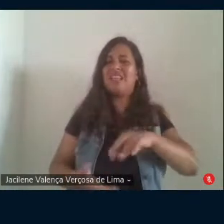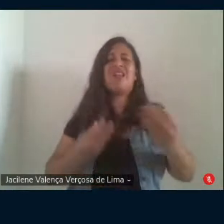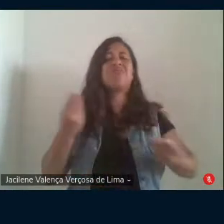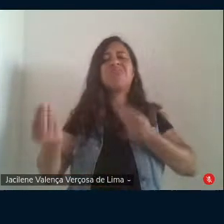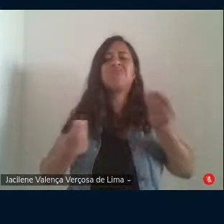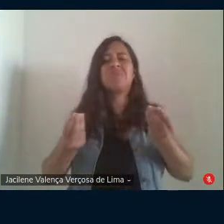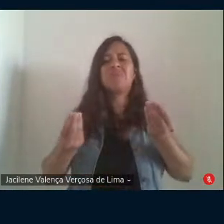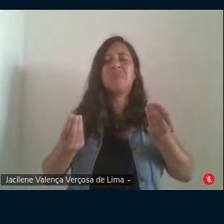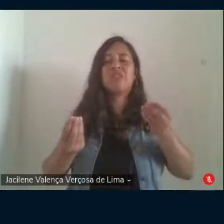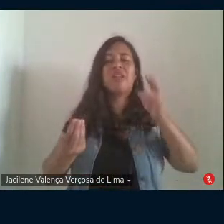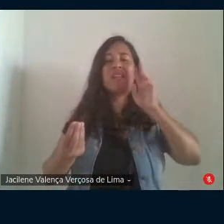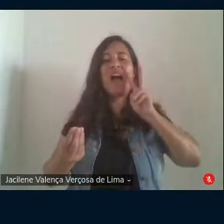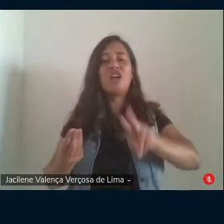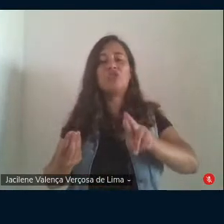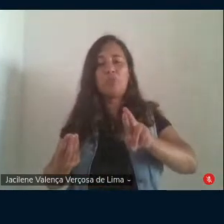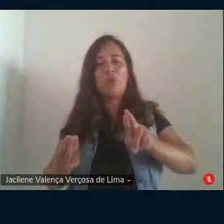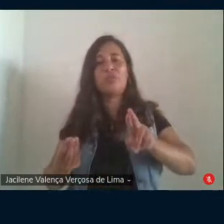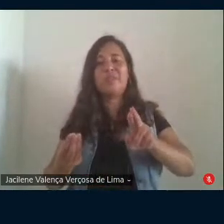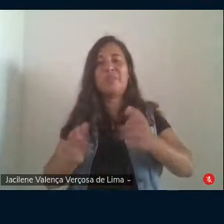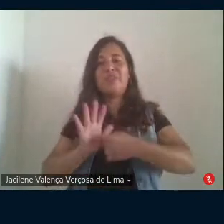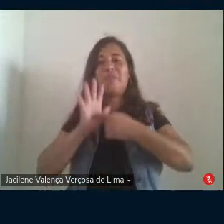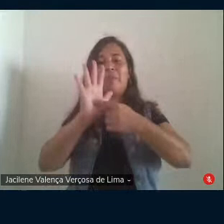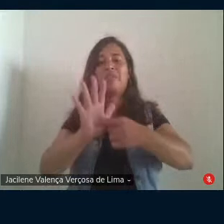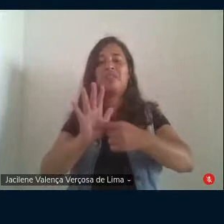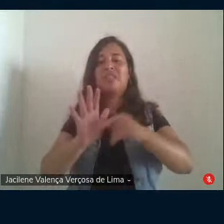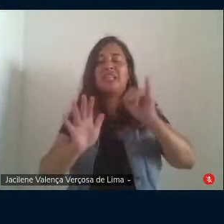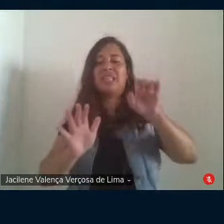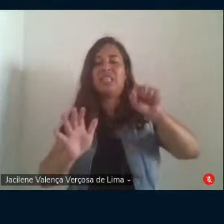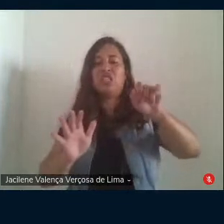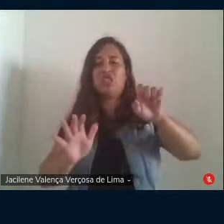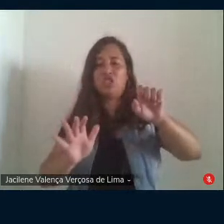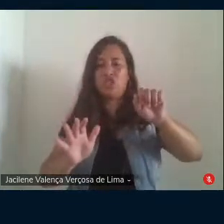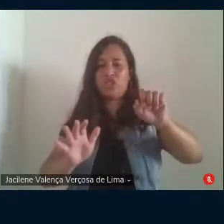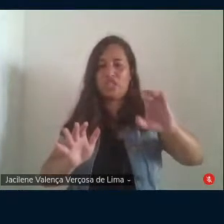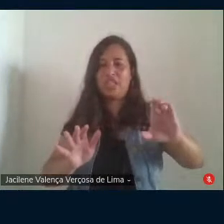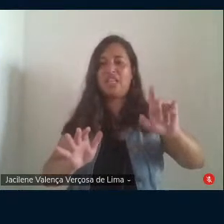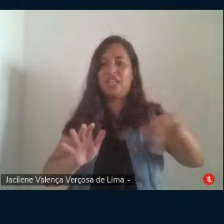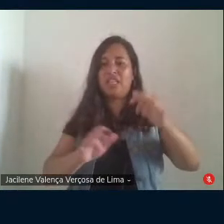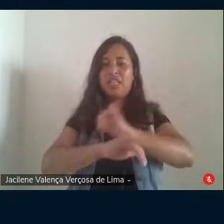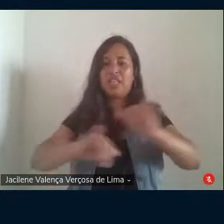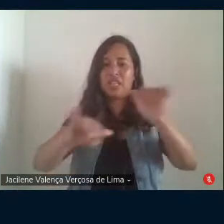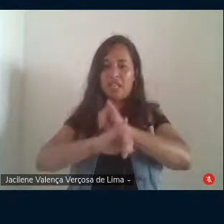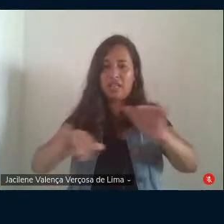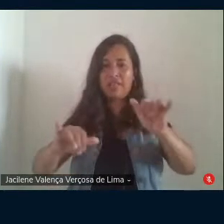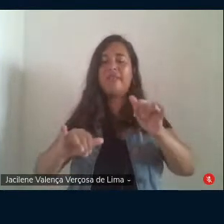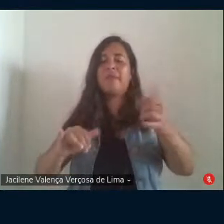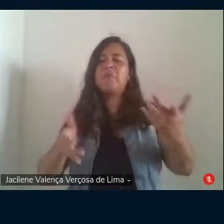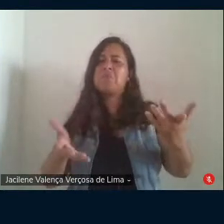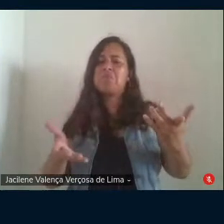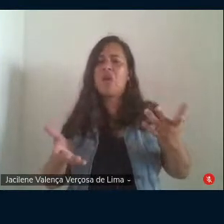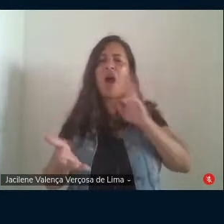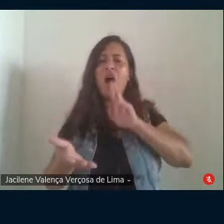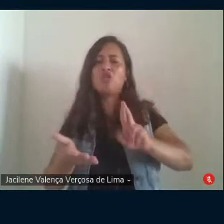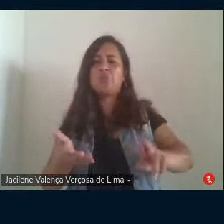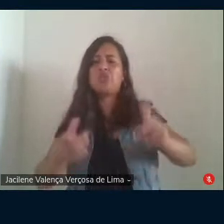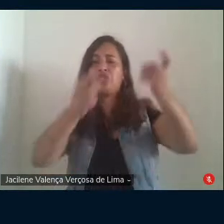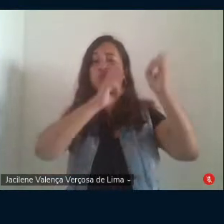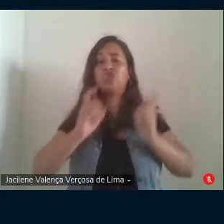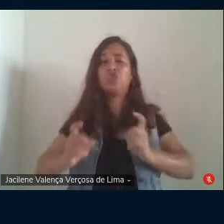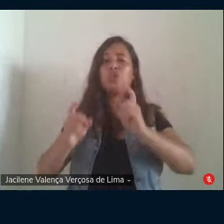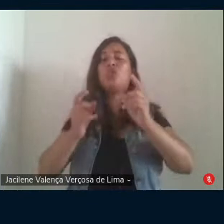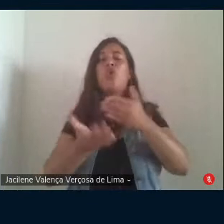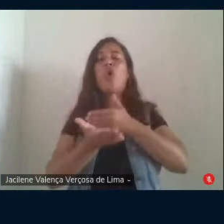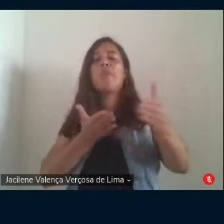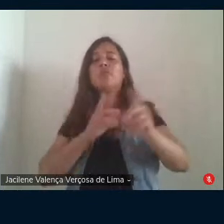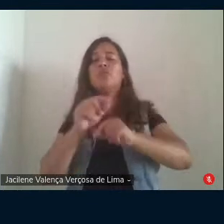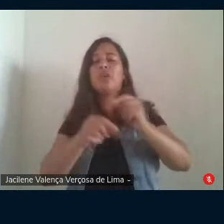para as questões que foram apresentadas pelo INSPE naquela matéria as respostas na verdade devem ser discutidas a partir de uma